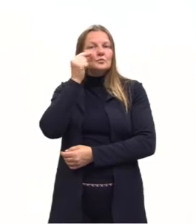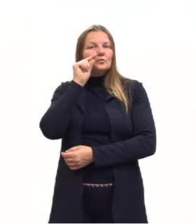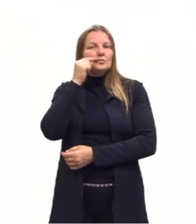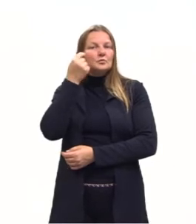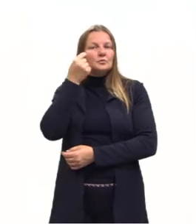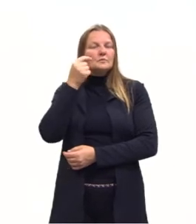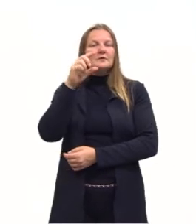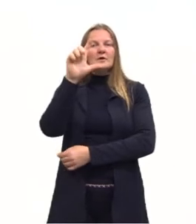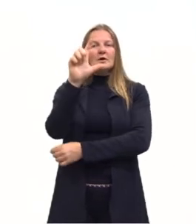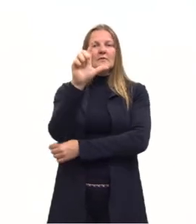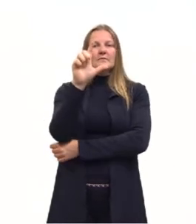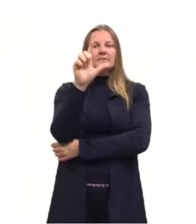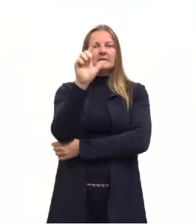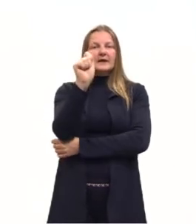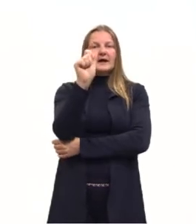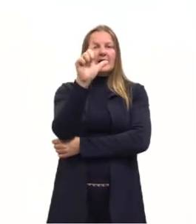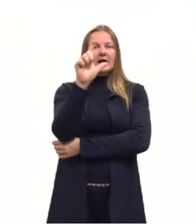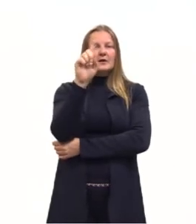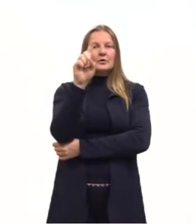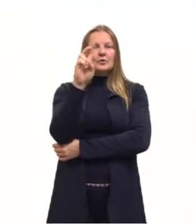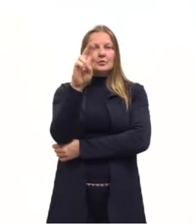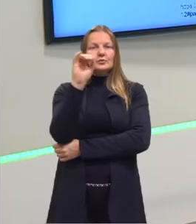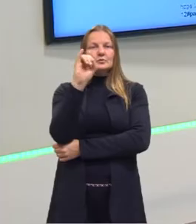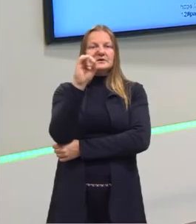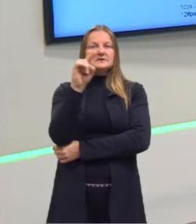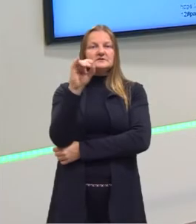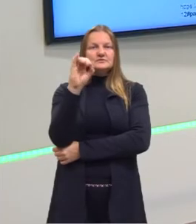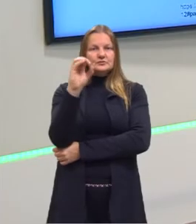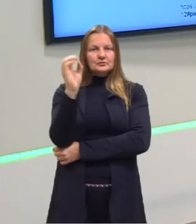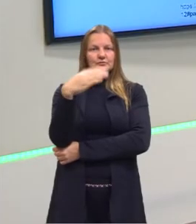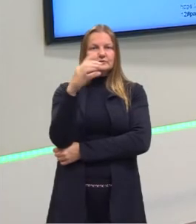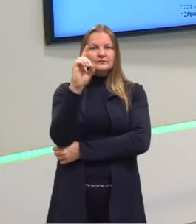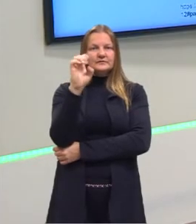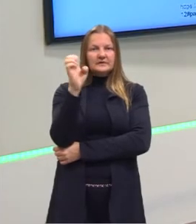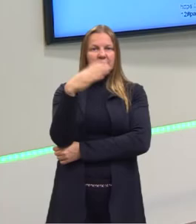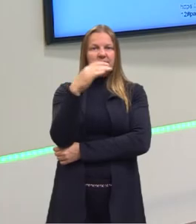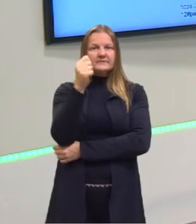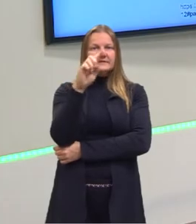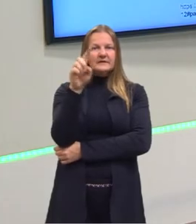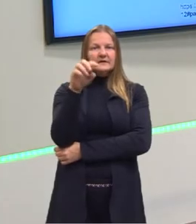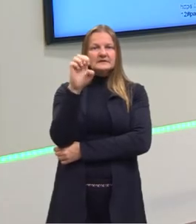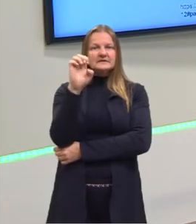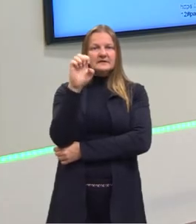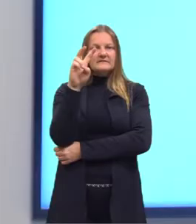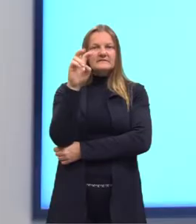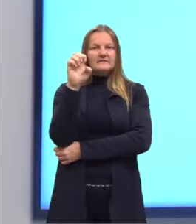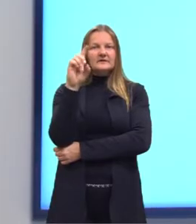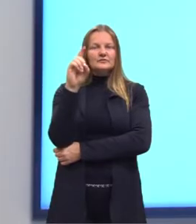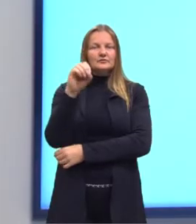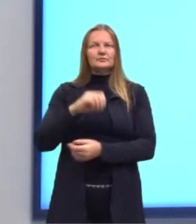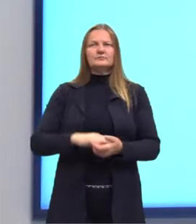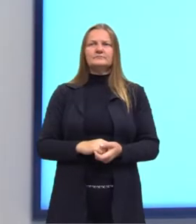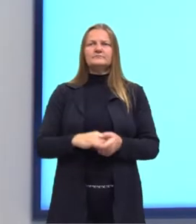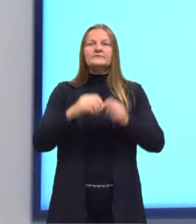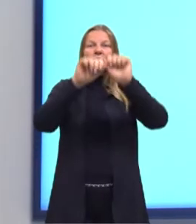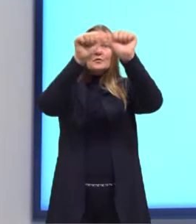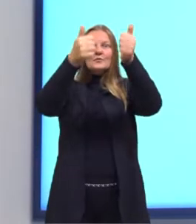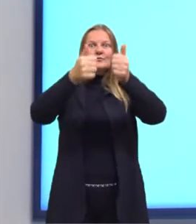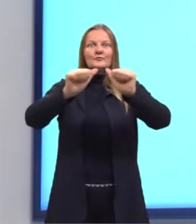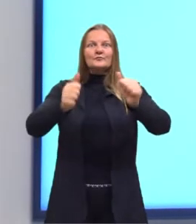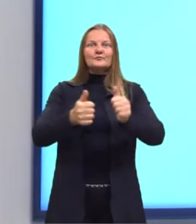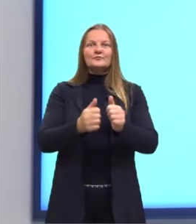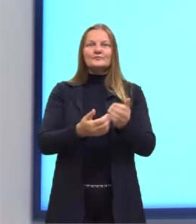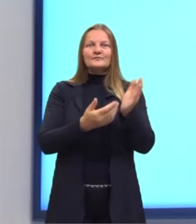aqui como o autor mais importante naturalista. e nós temos aqui uma imagem de uma